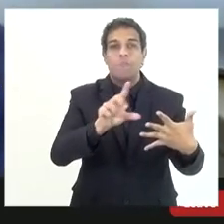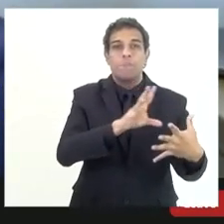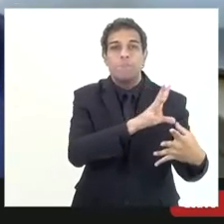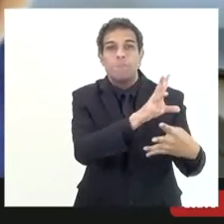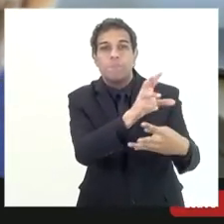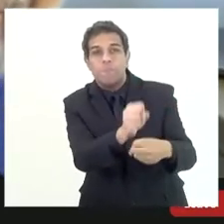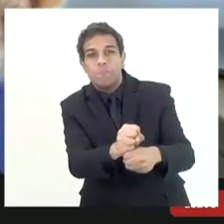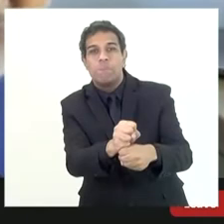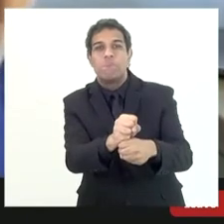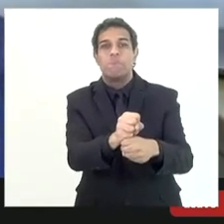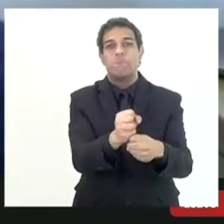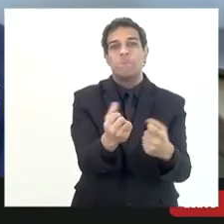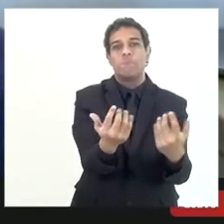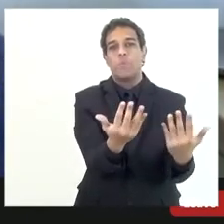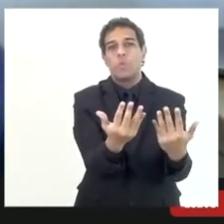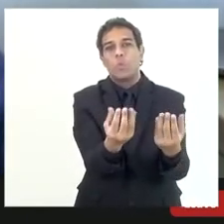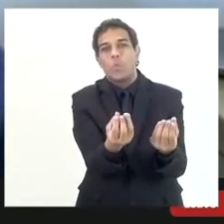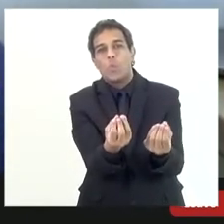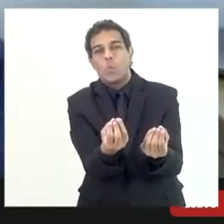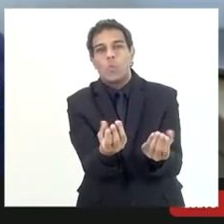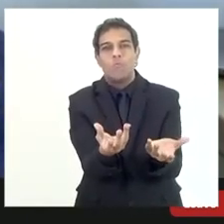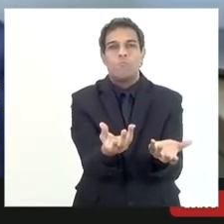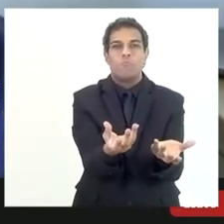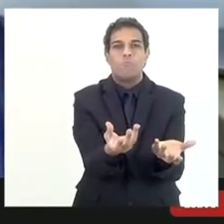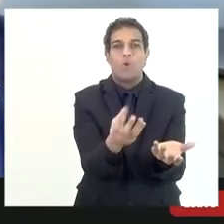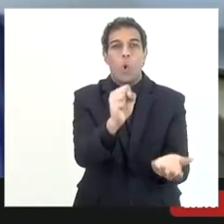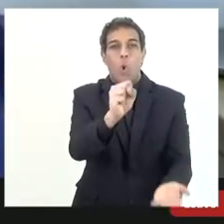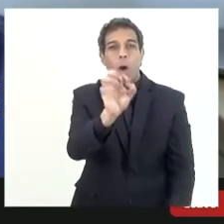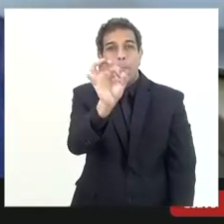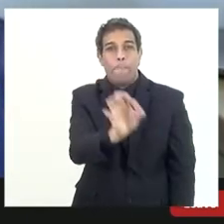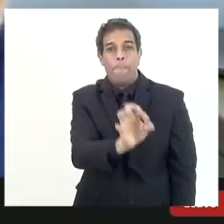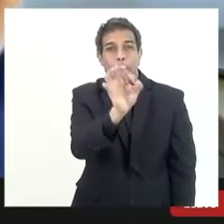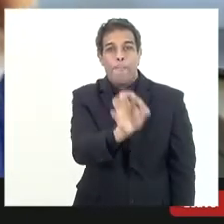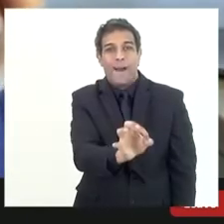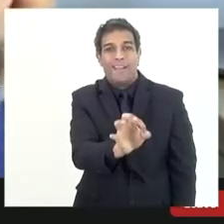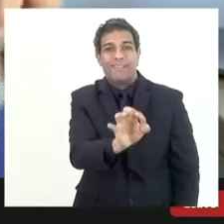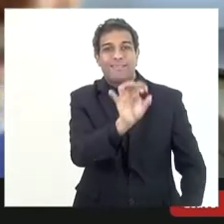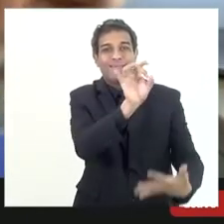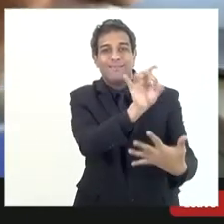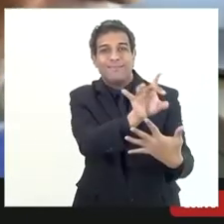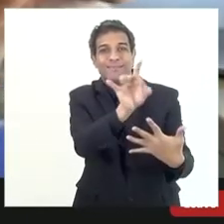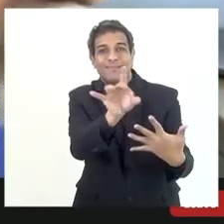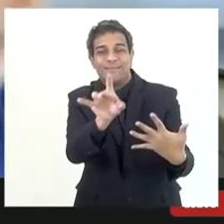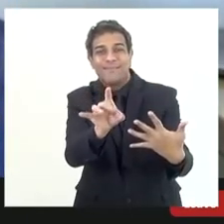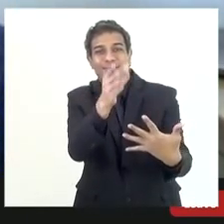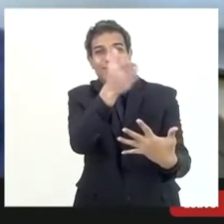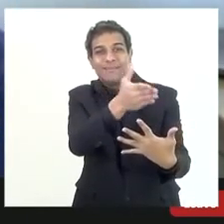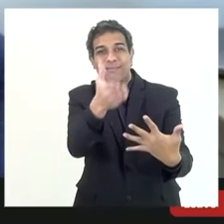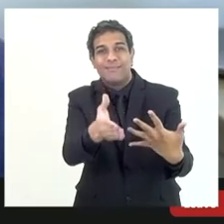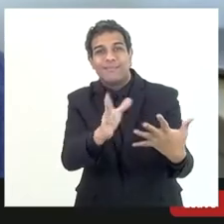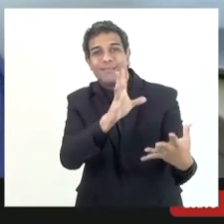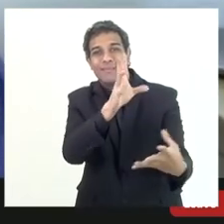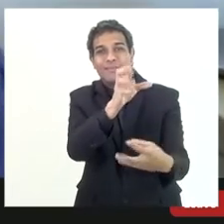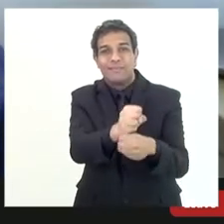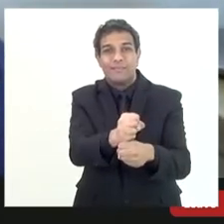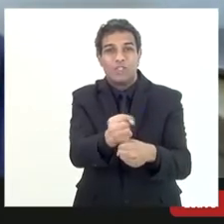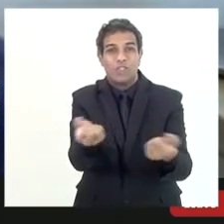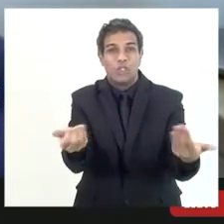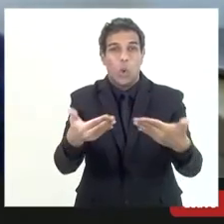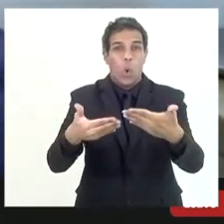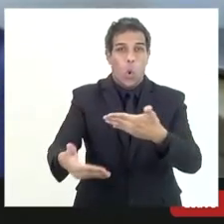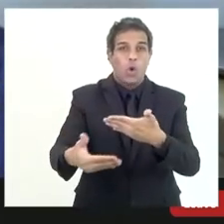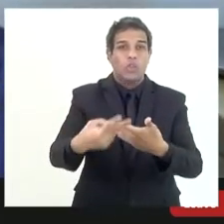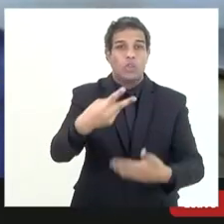um percentual efetivo de 8 pontos percentuais nós arrecadaríamos esse ano